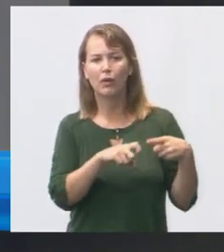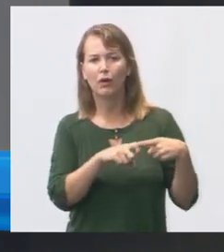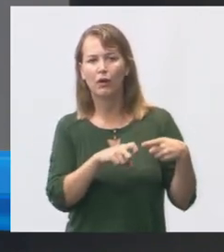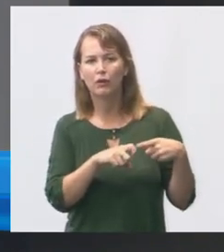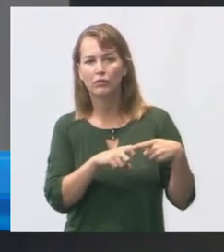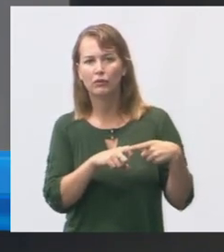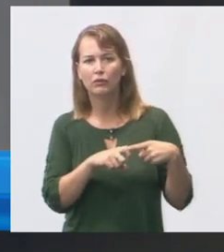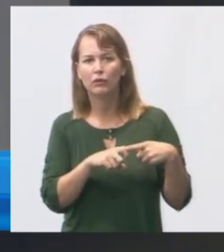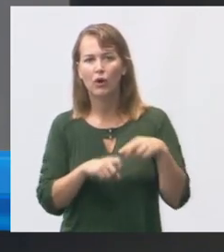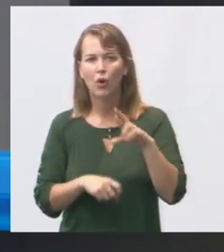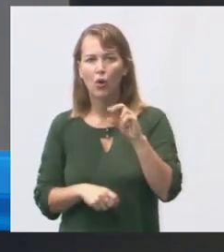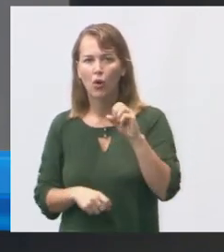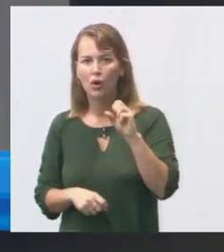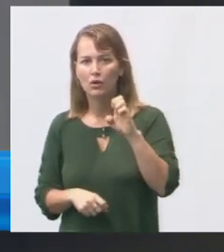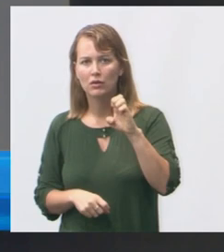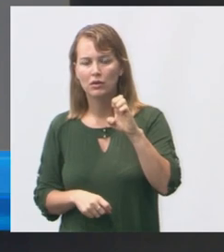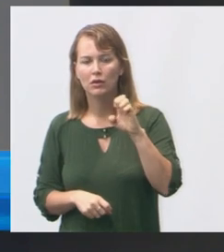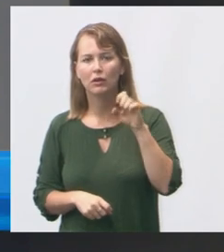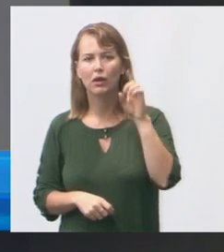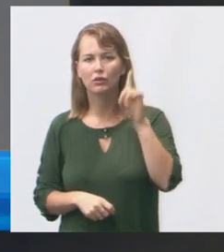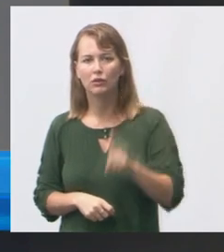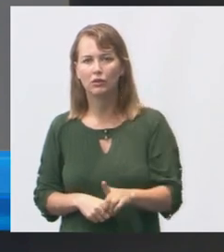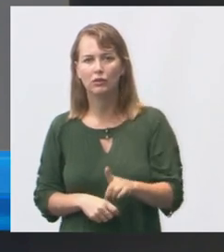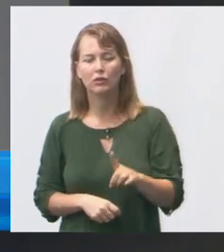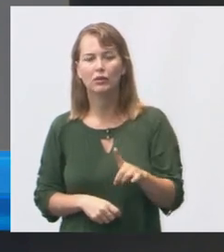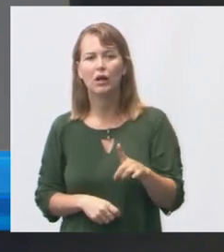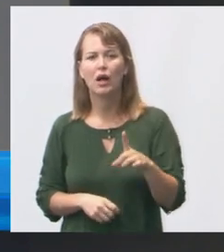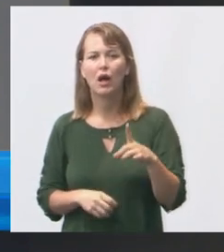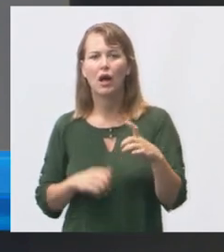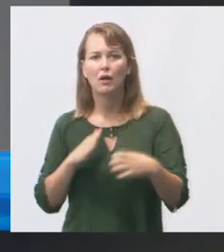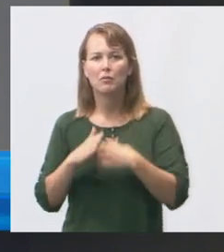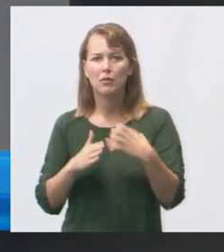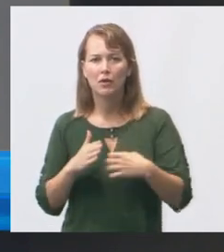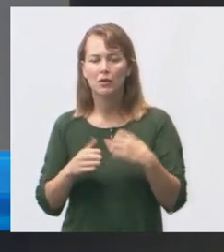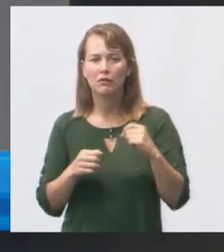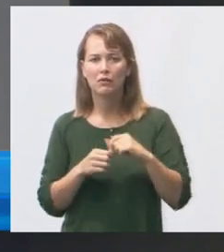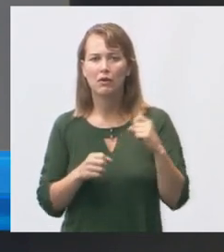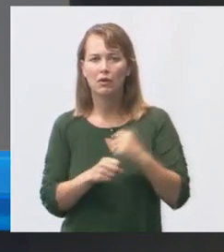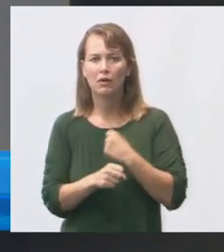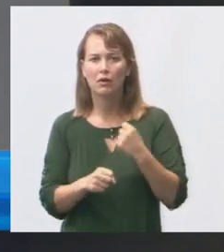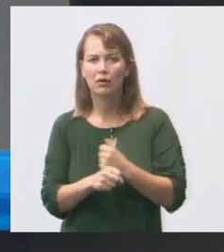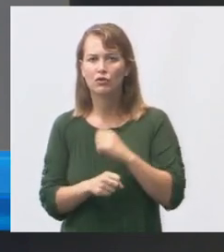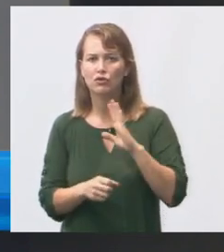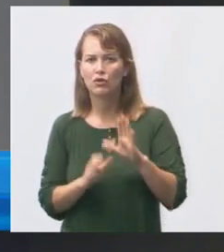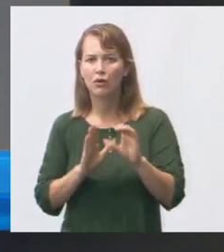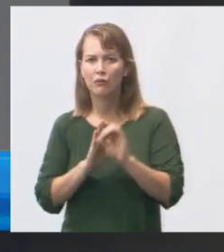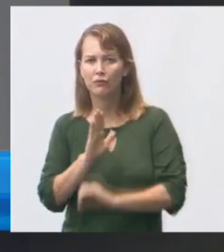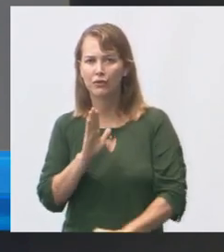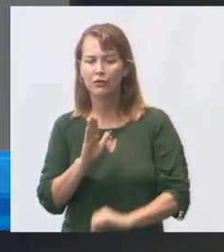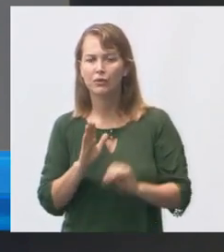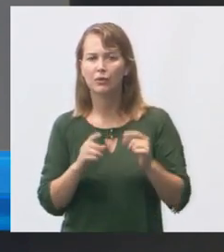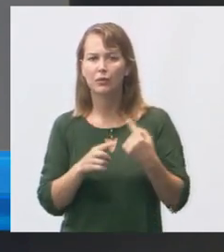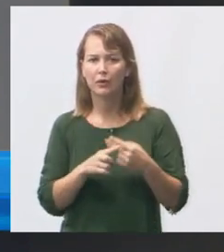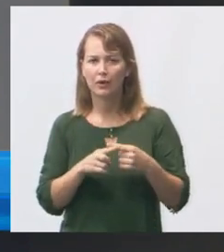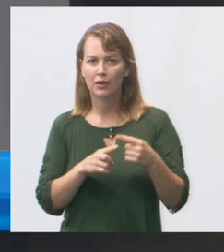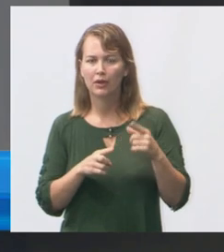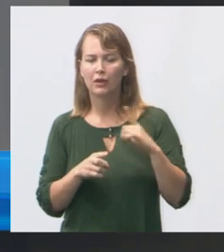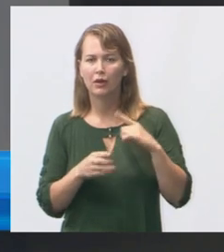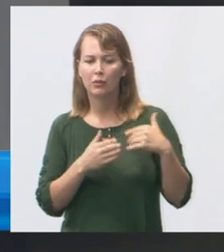a Rose é diretora solicitação da empresa responsável isso aqui a já oficiou porque tá no prazo de